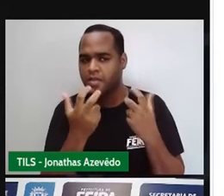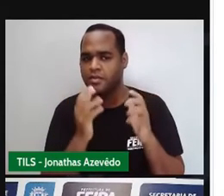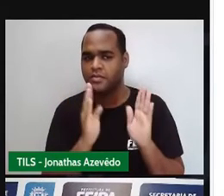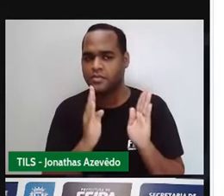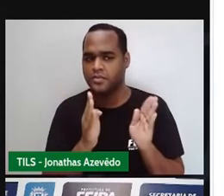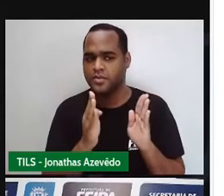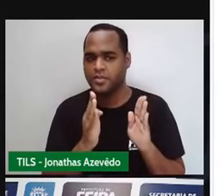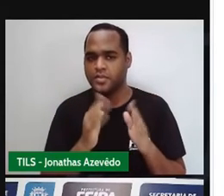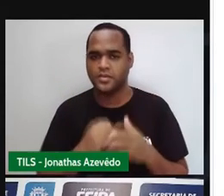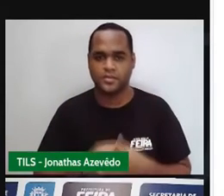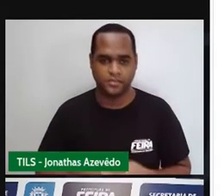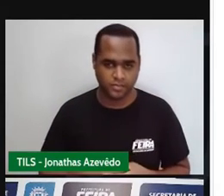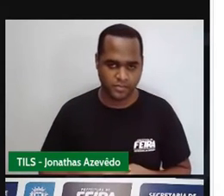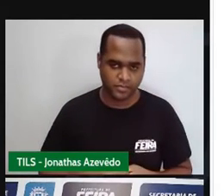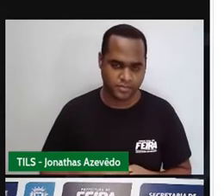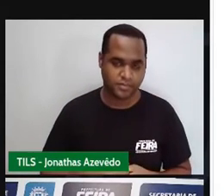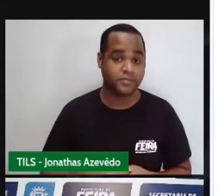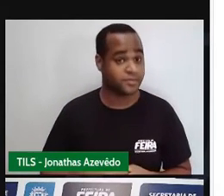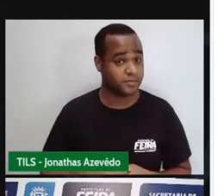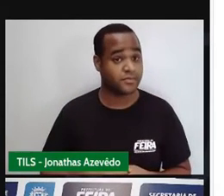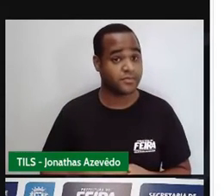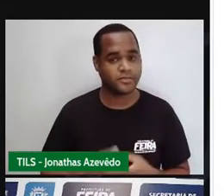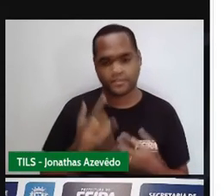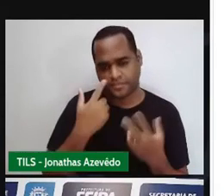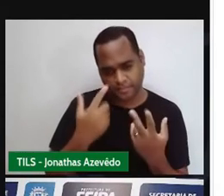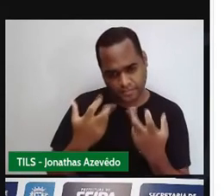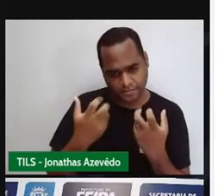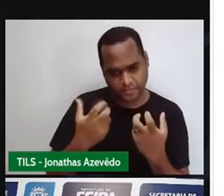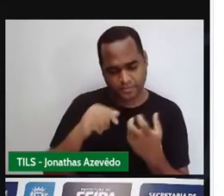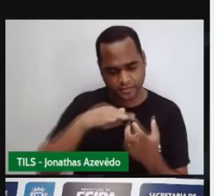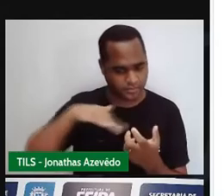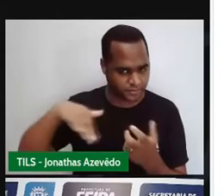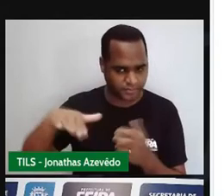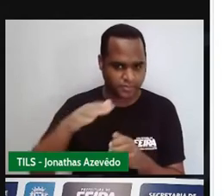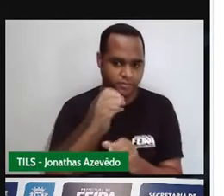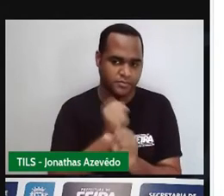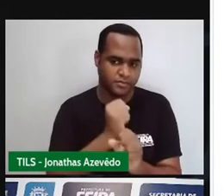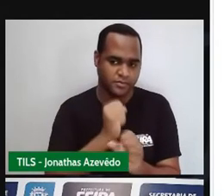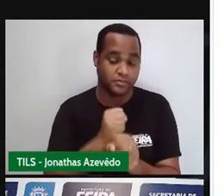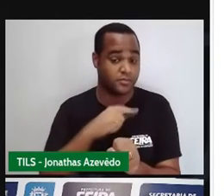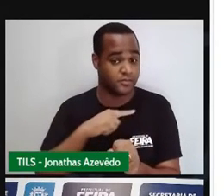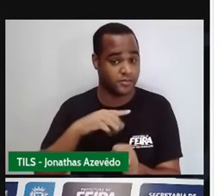Perceber o quê? Que a área do triângulo aqui, quinze,